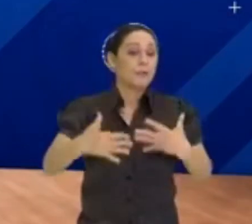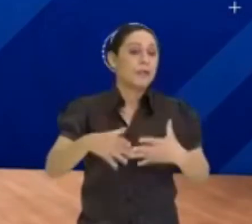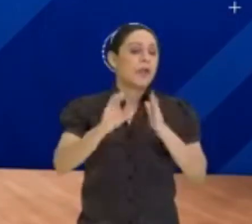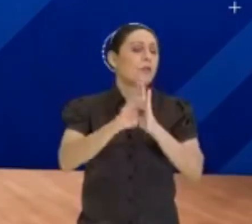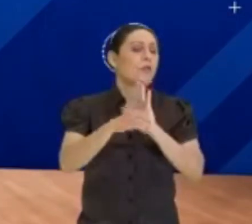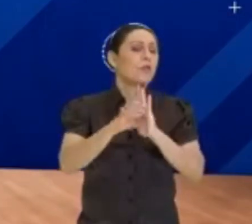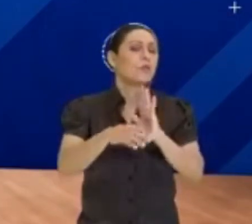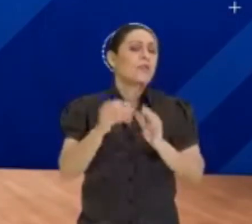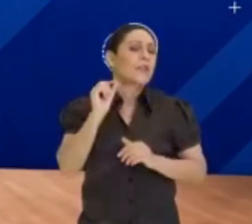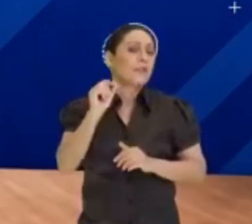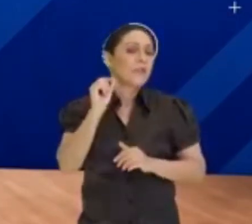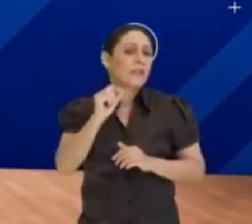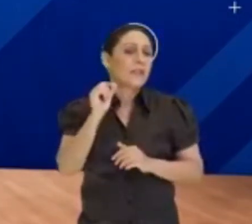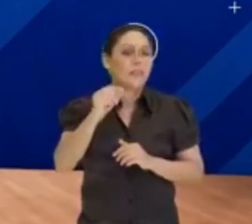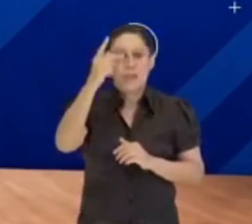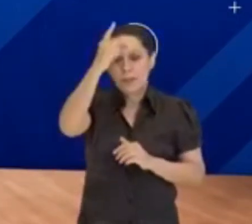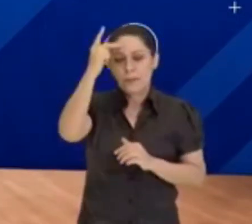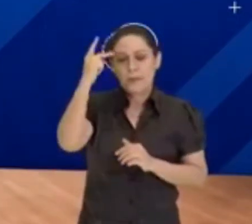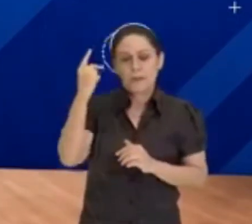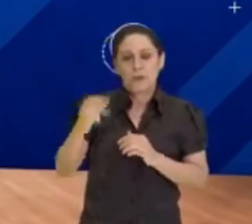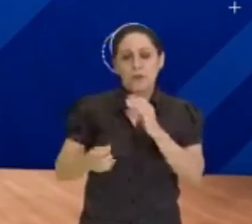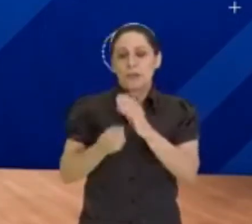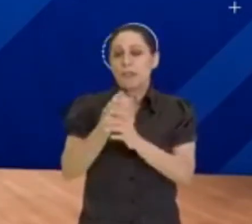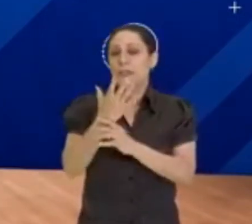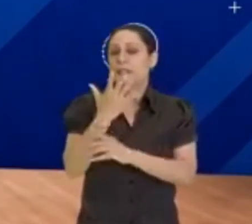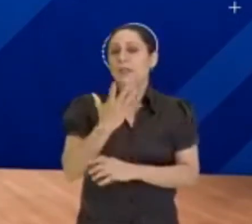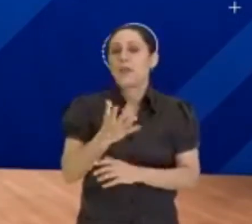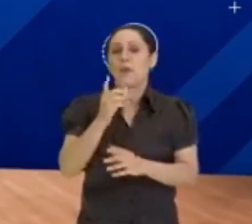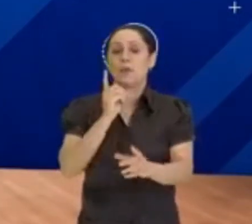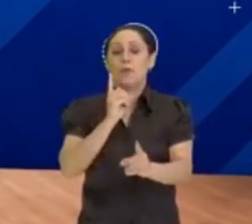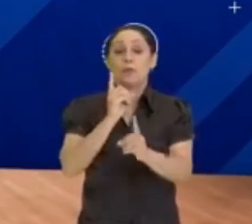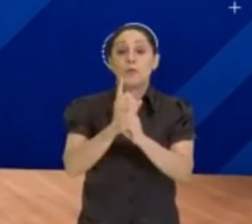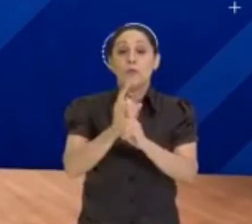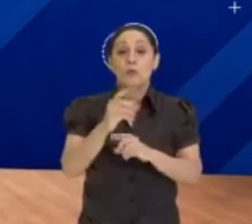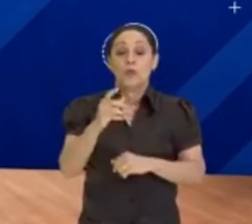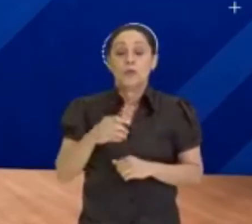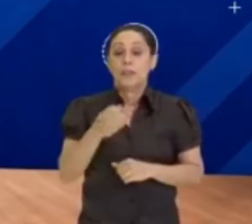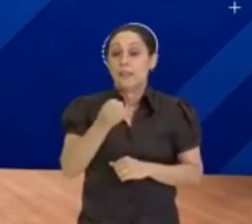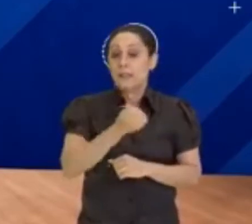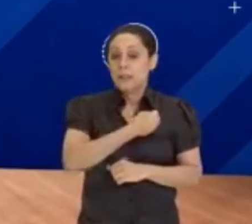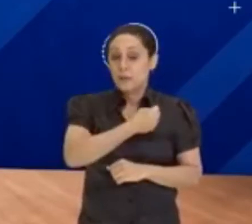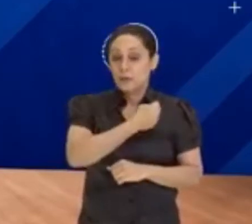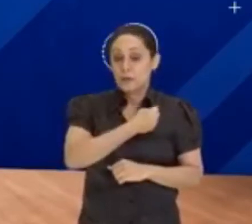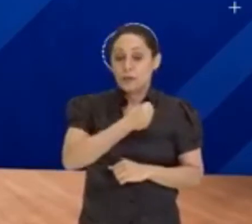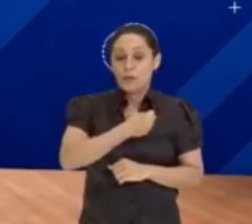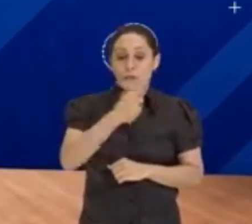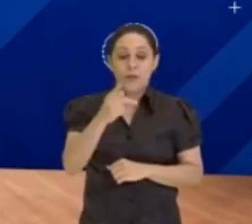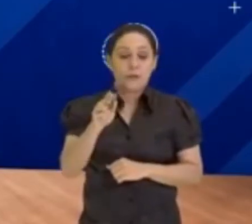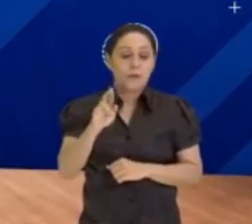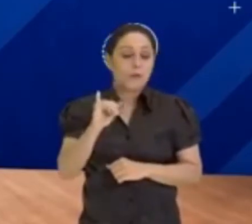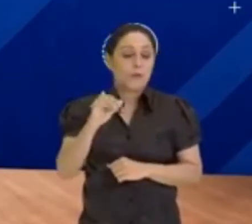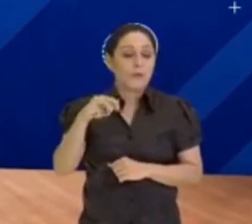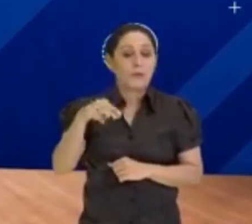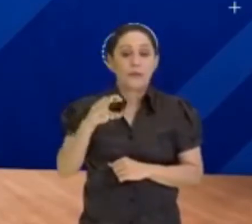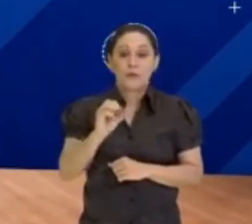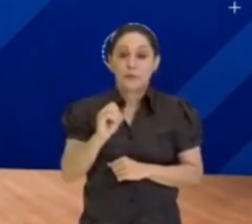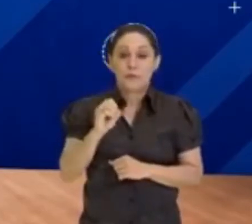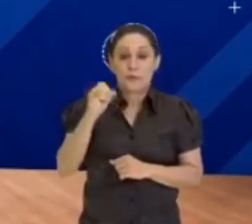quem criou, quem fez lá toda a descoberta desses números primos. No caso aqui, a tem o famoso